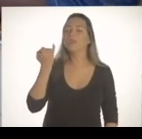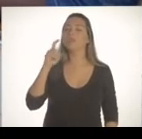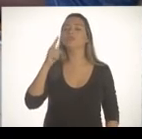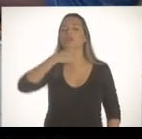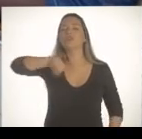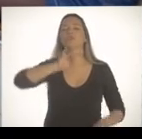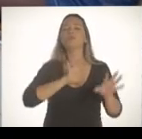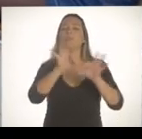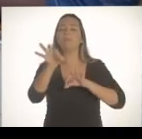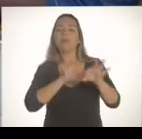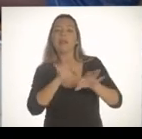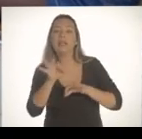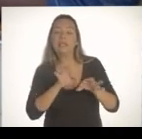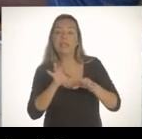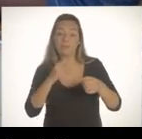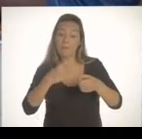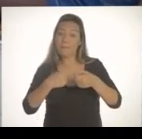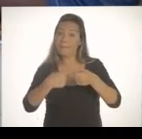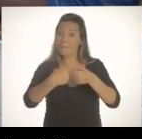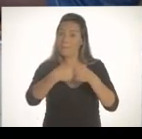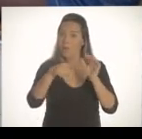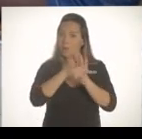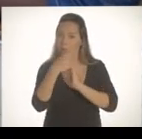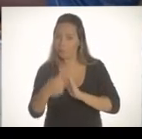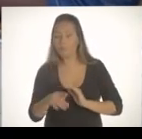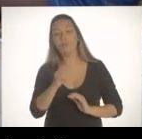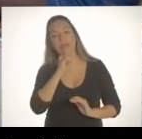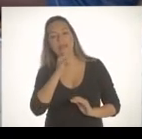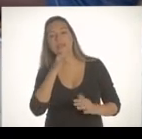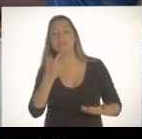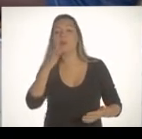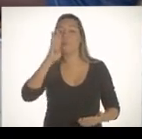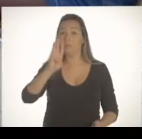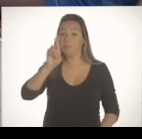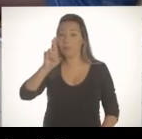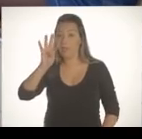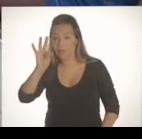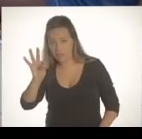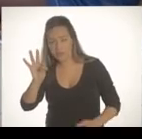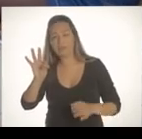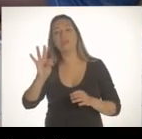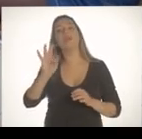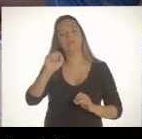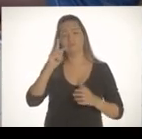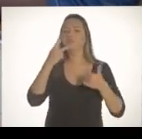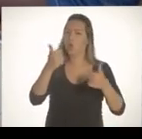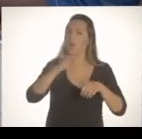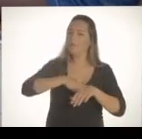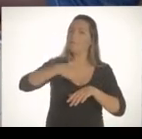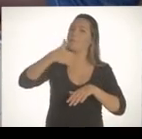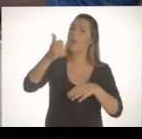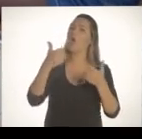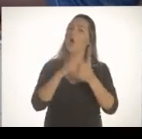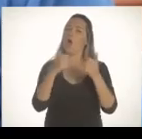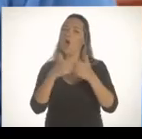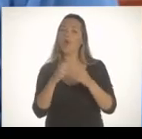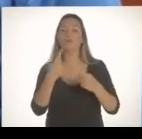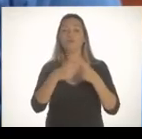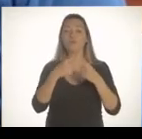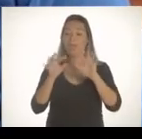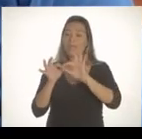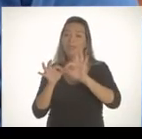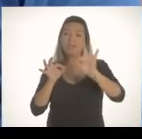importante é que a gente possa planejar isso por bairro, né? O que acontece? O BRT, ele melhora o sistema dos ônibus.